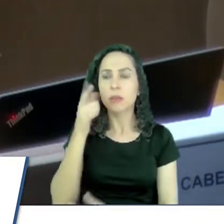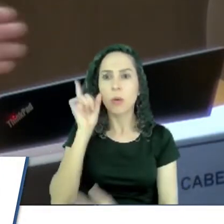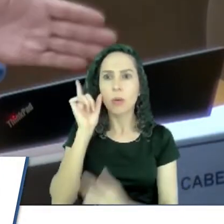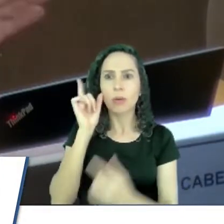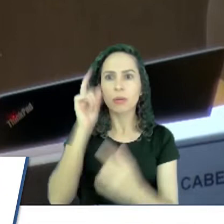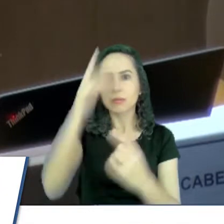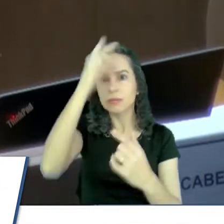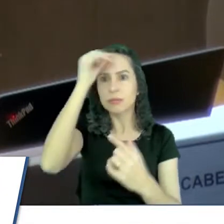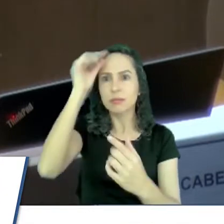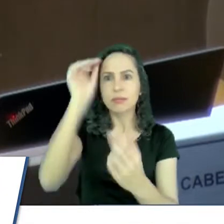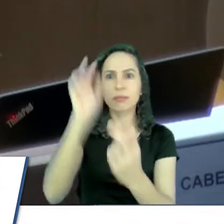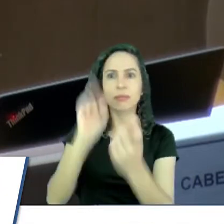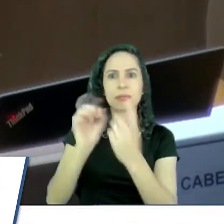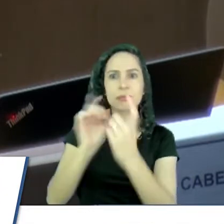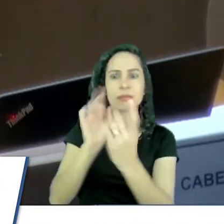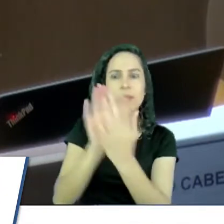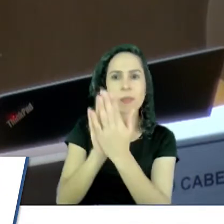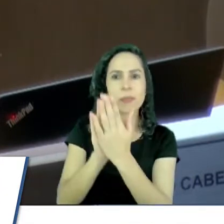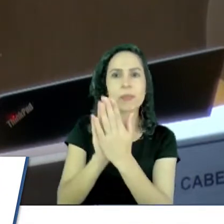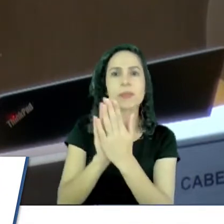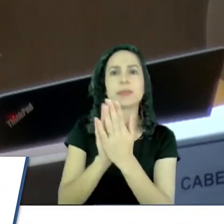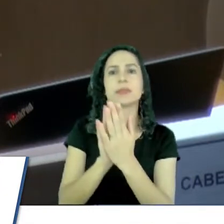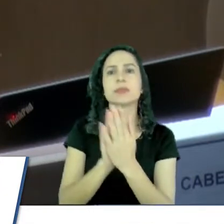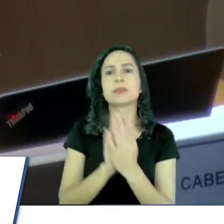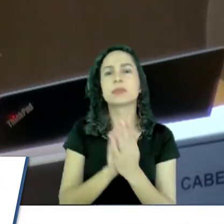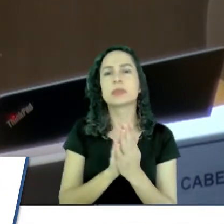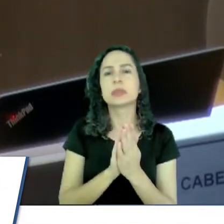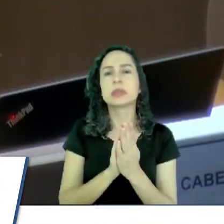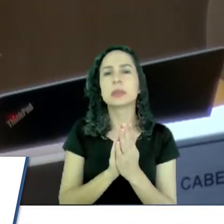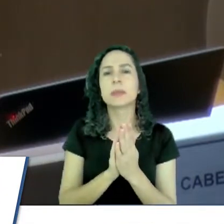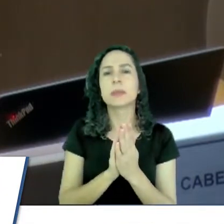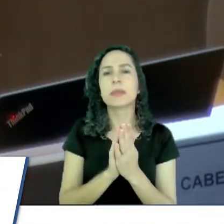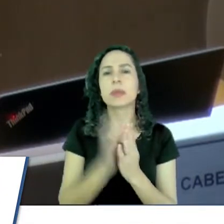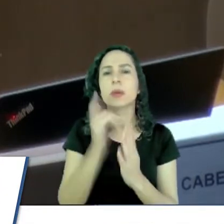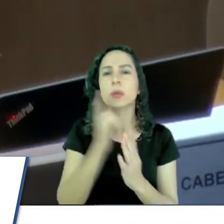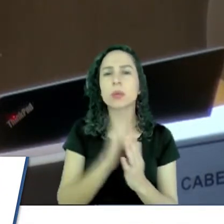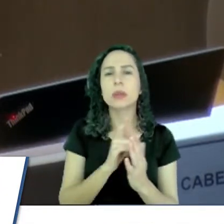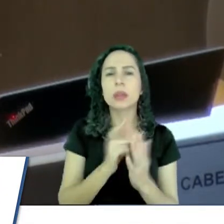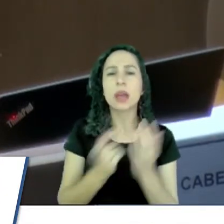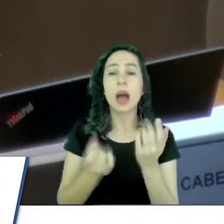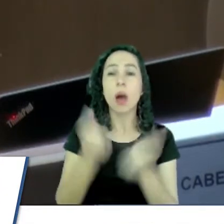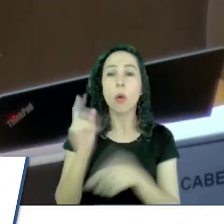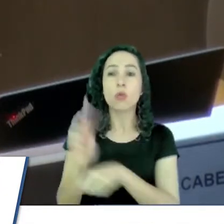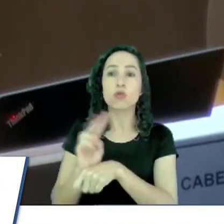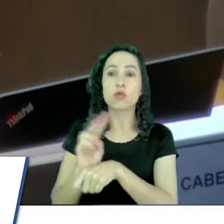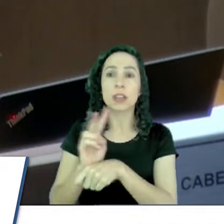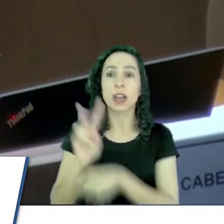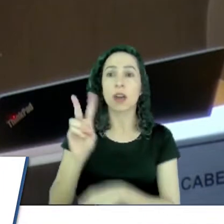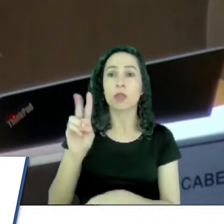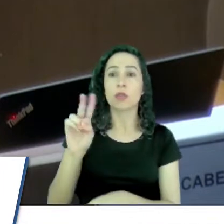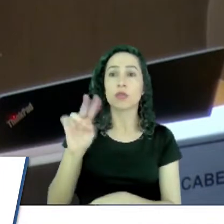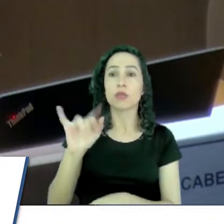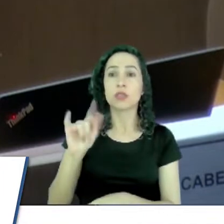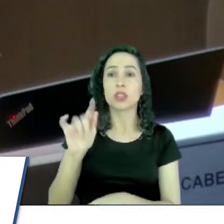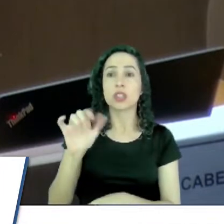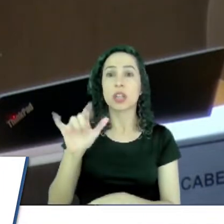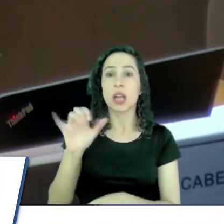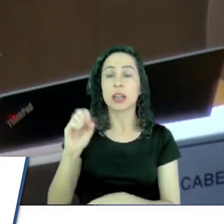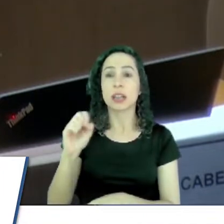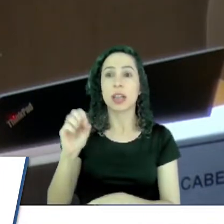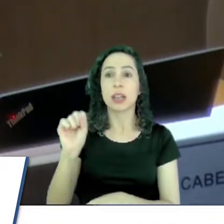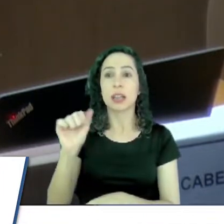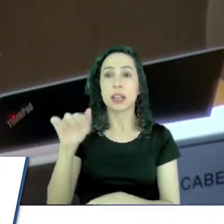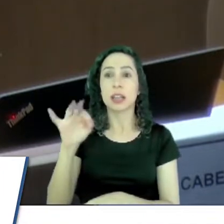alguns fiscais da vigilância estão chegando nos locais e